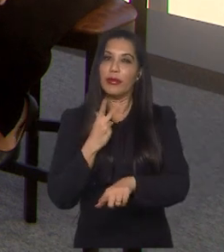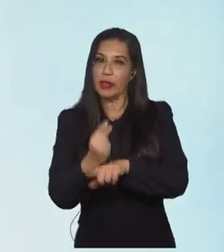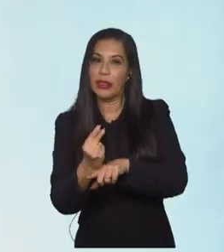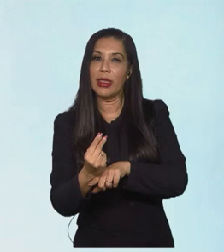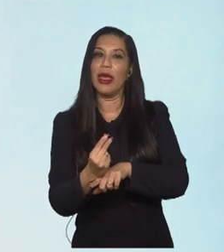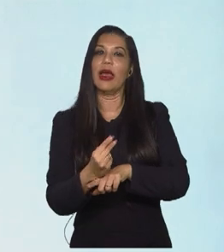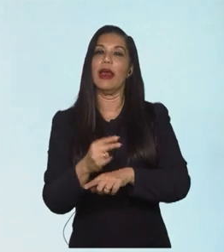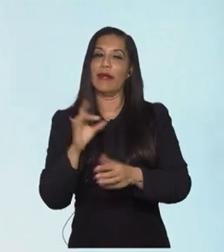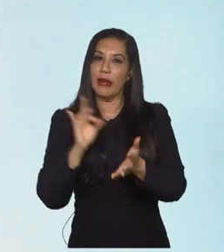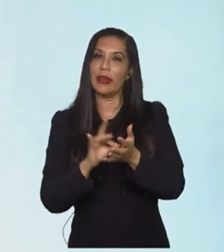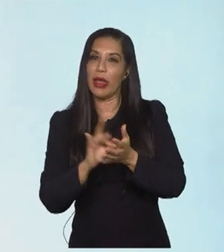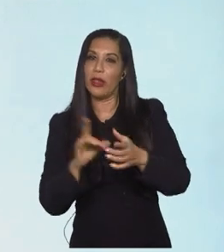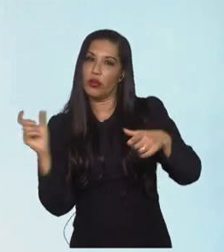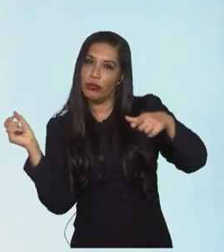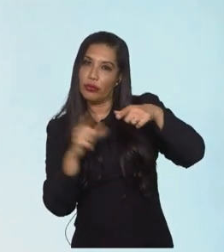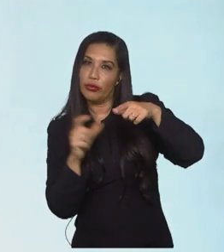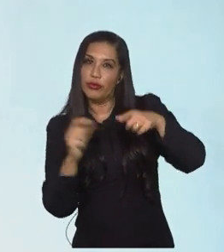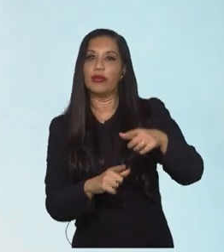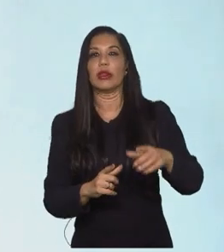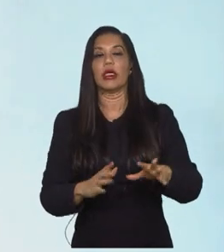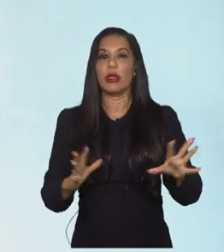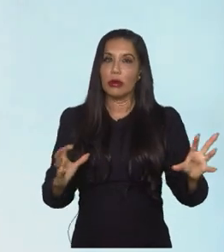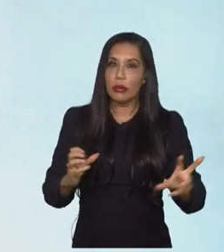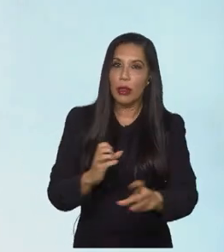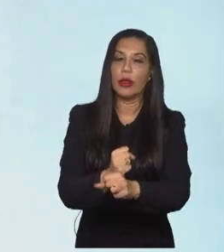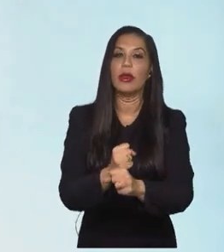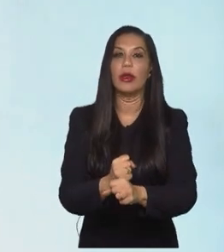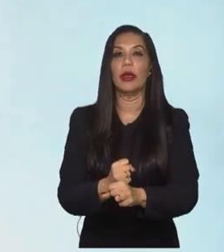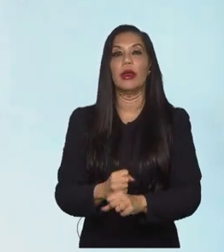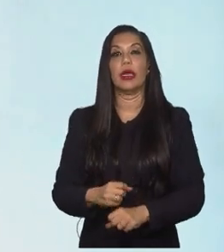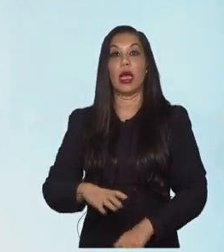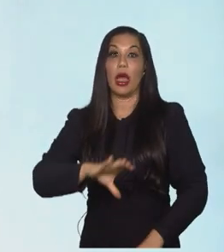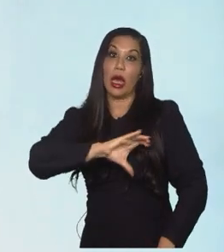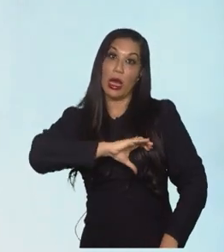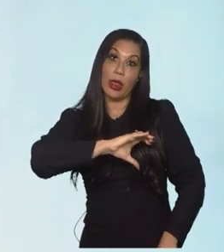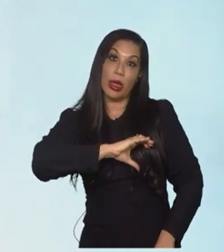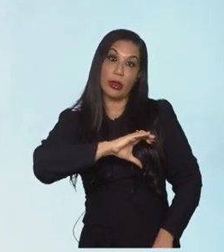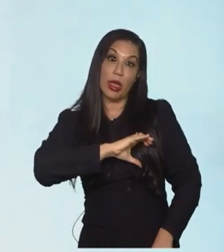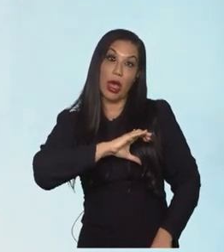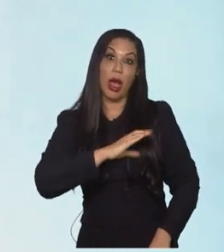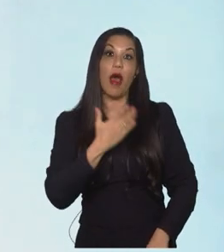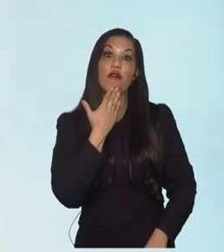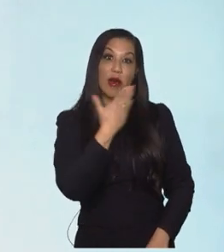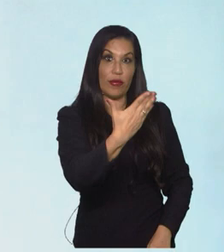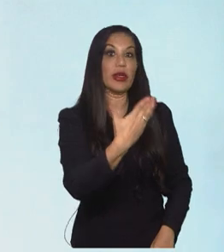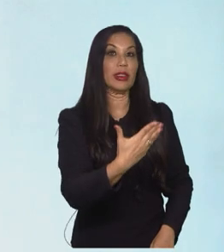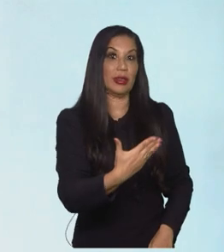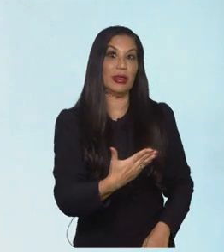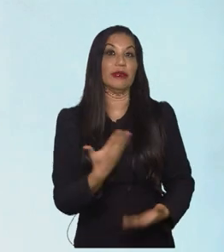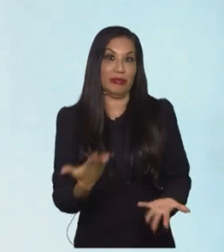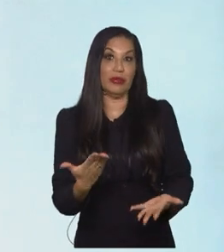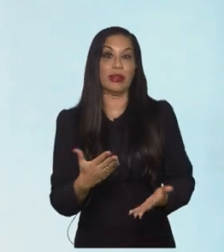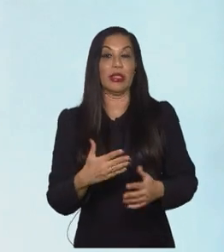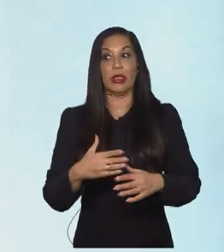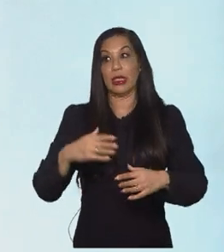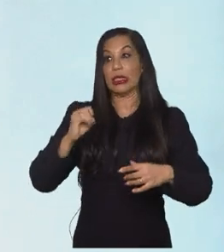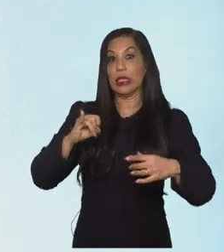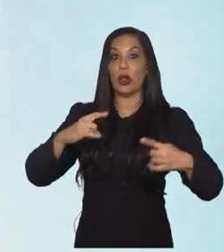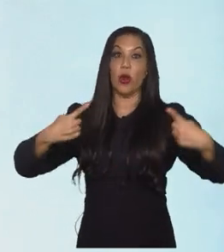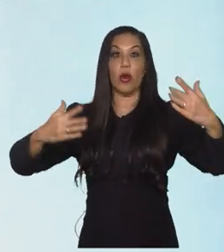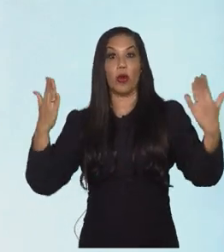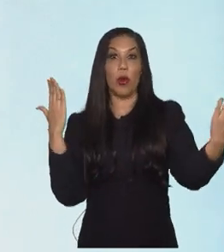converter essa competitividade em resultado, o Canadá é favorito perante a Nigéria,